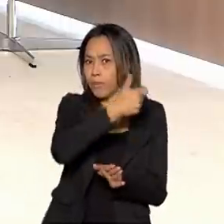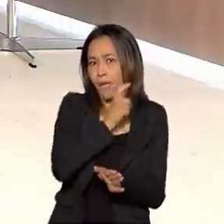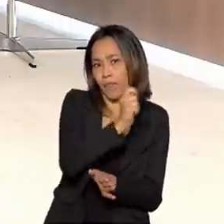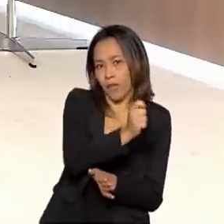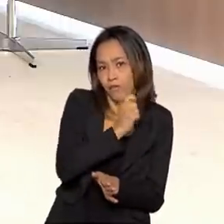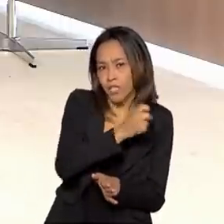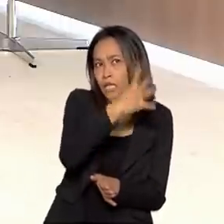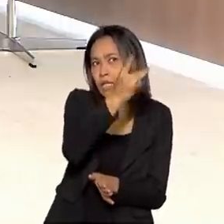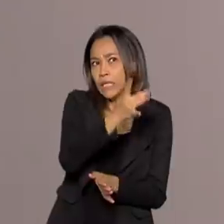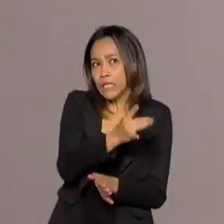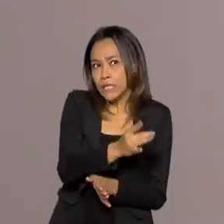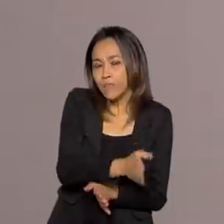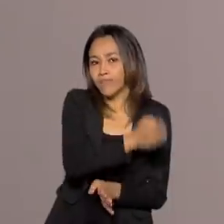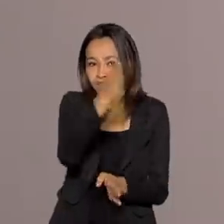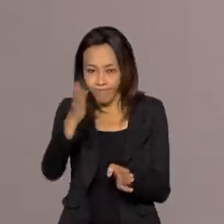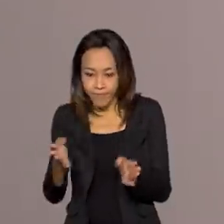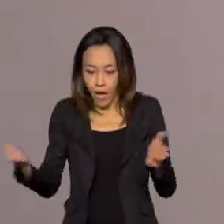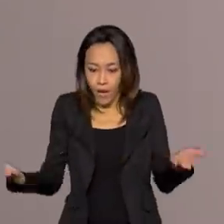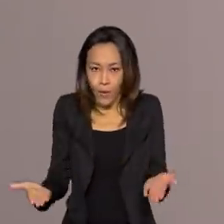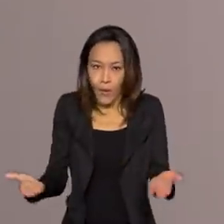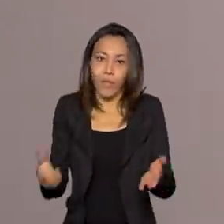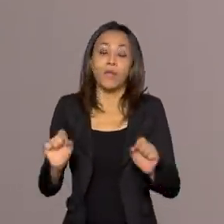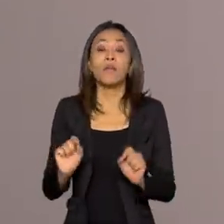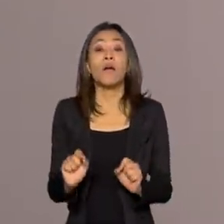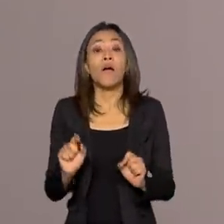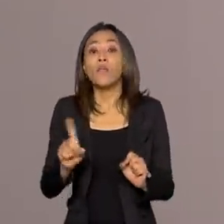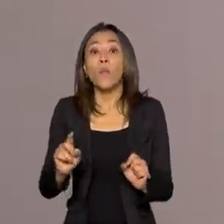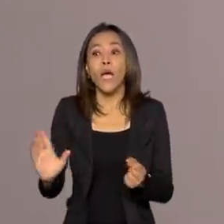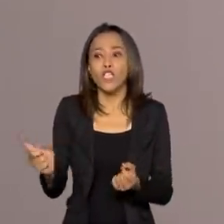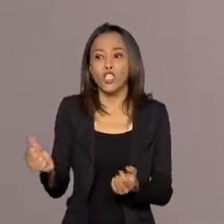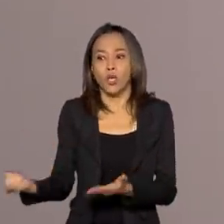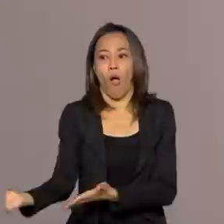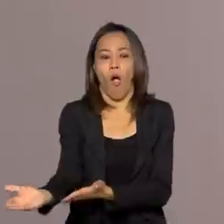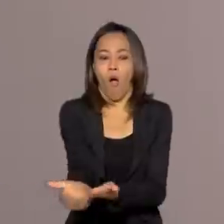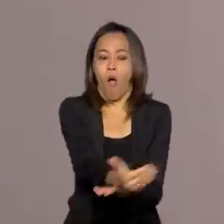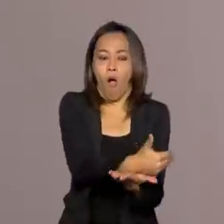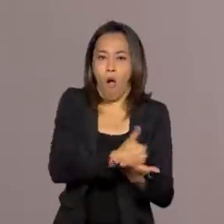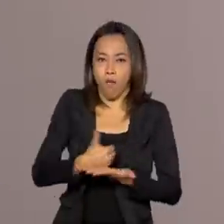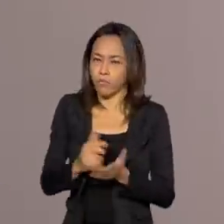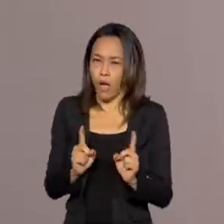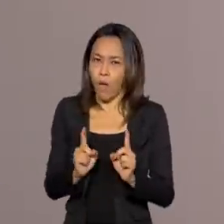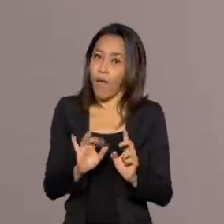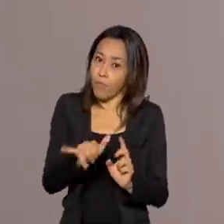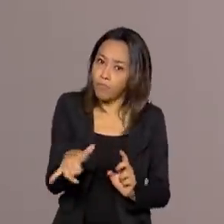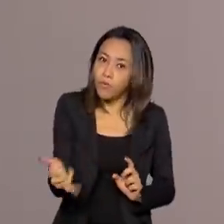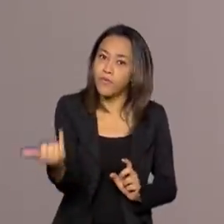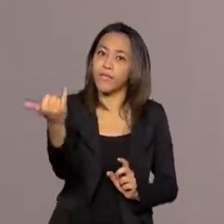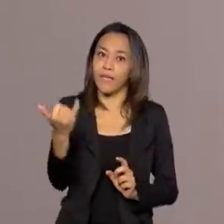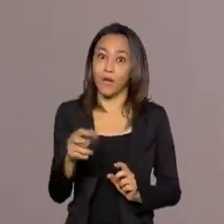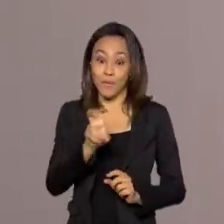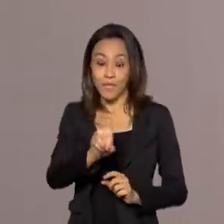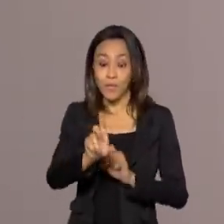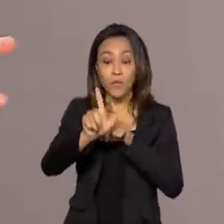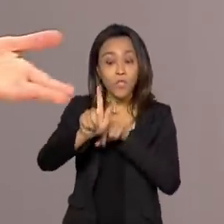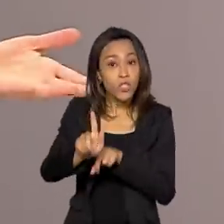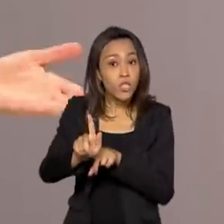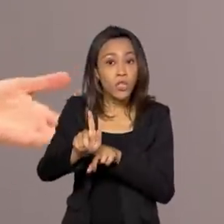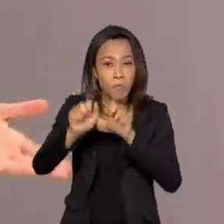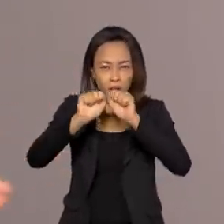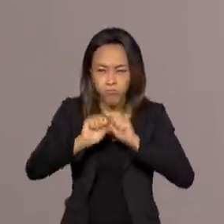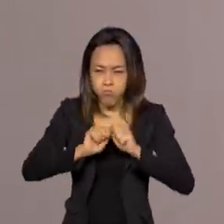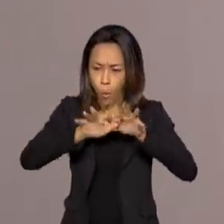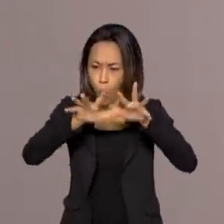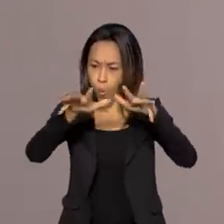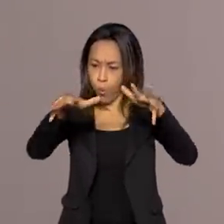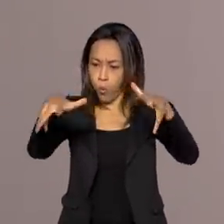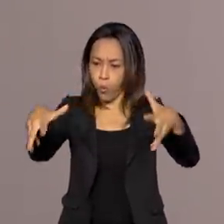mas queria frisar num ponto. Não é então um leilão arrecadatório, ele quer aproveitar essa chegada do 5G para expandir